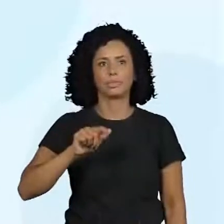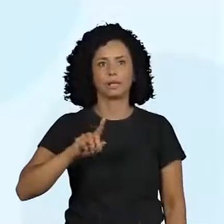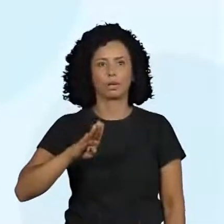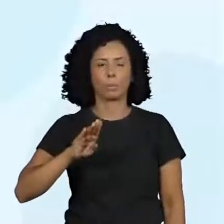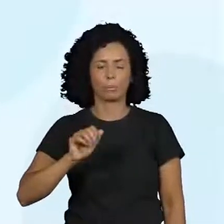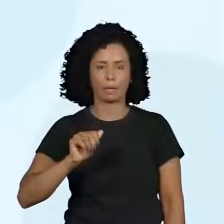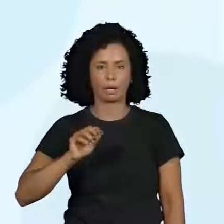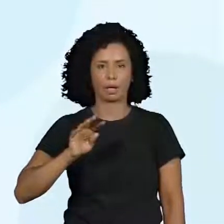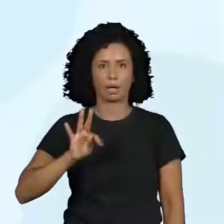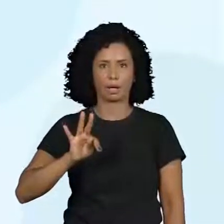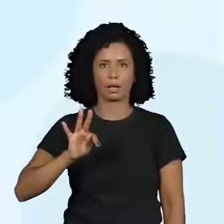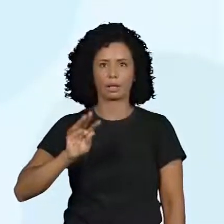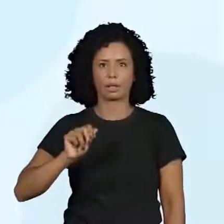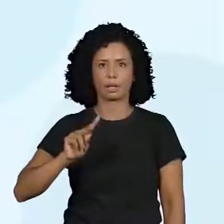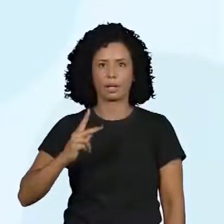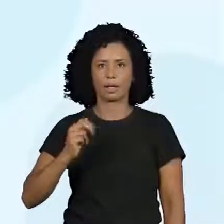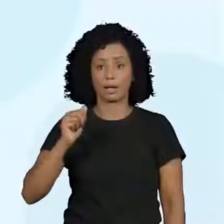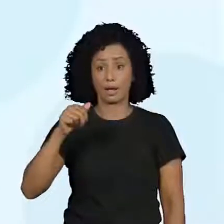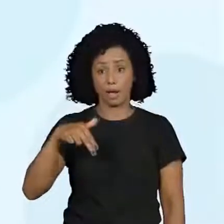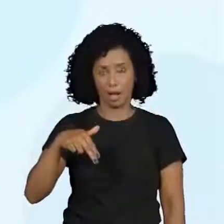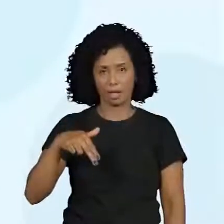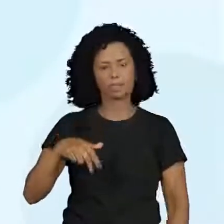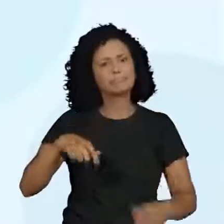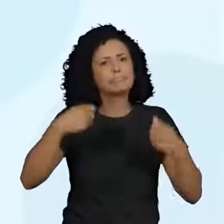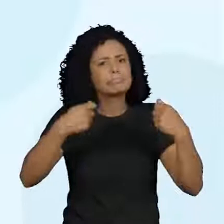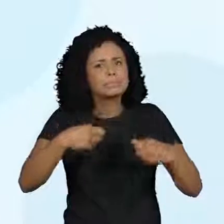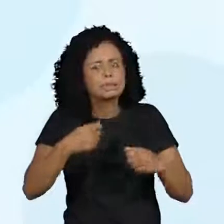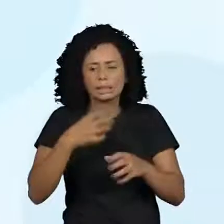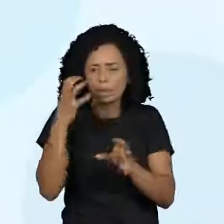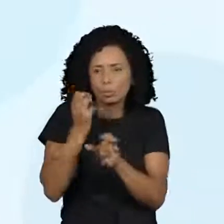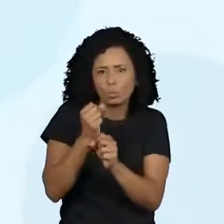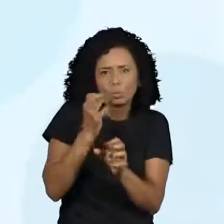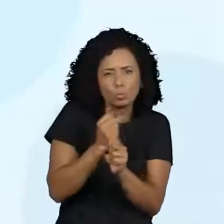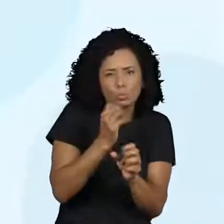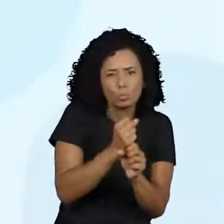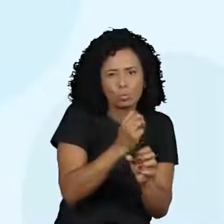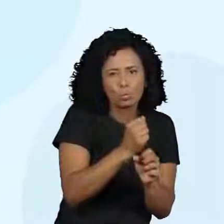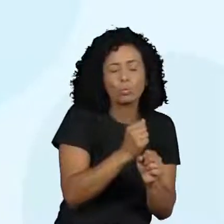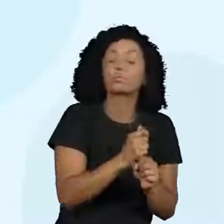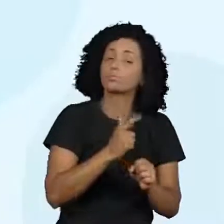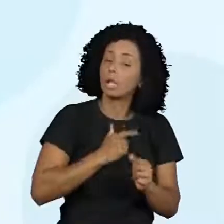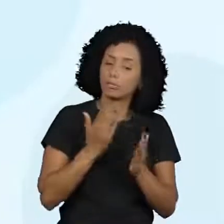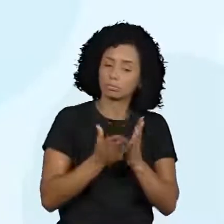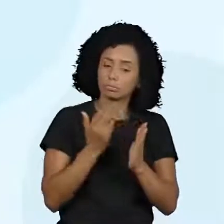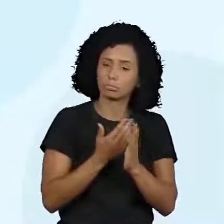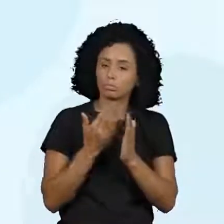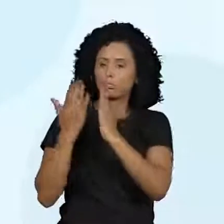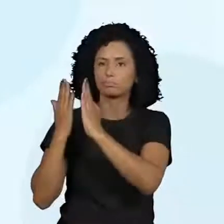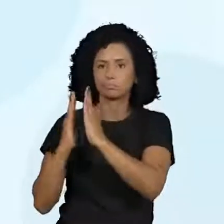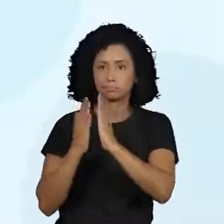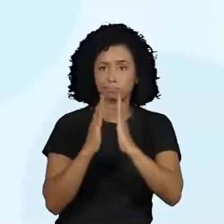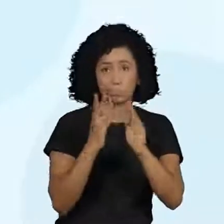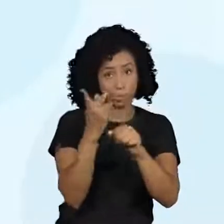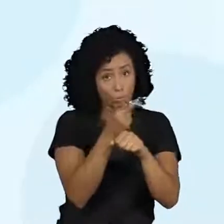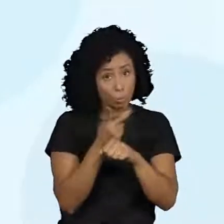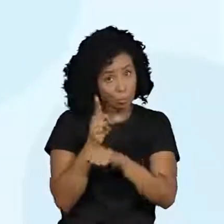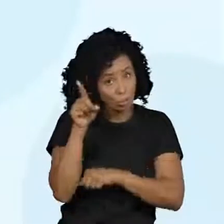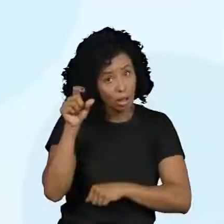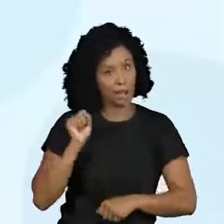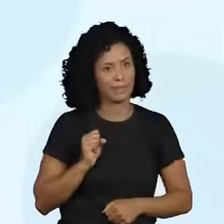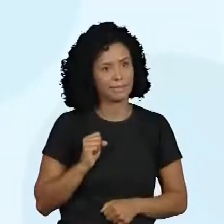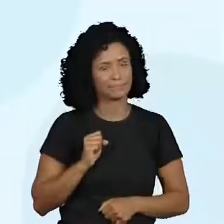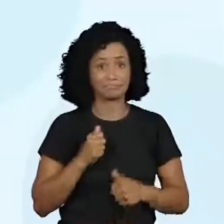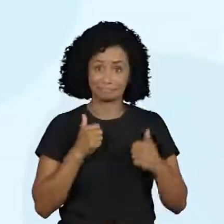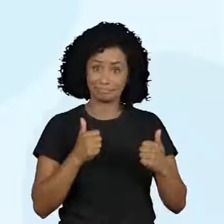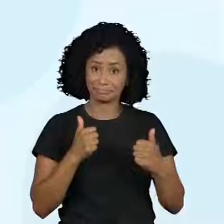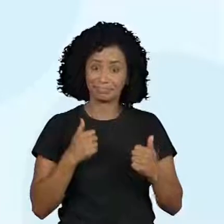o uso dos algarismos, para se alcançar maiores possibilidades de cálculo. Para essa aula de hoje, eu li os capítulos